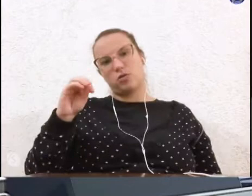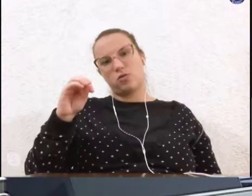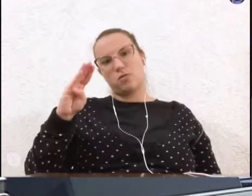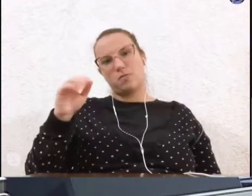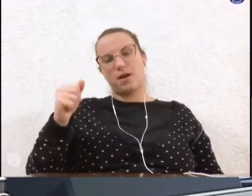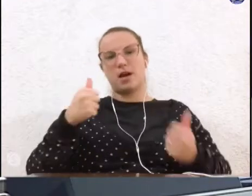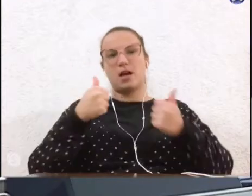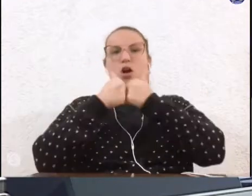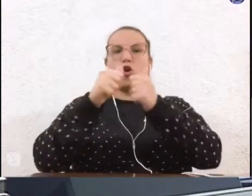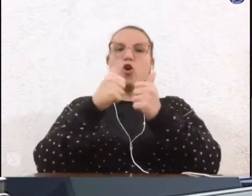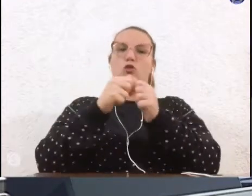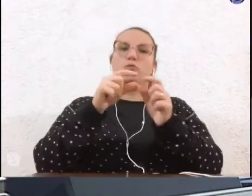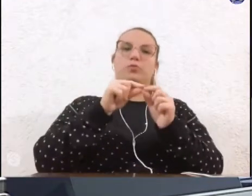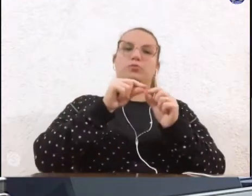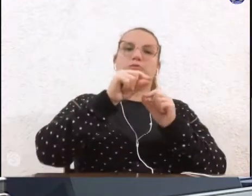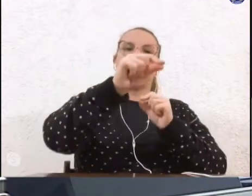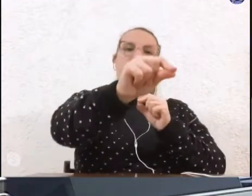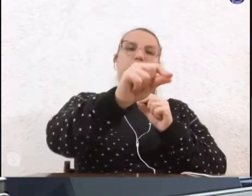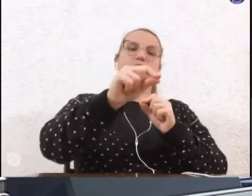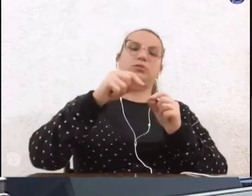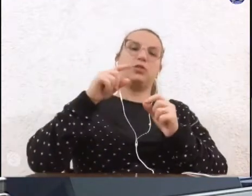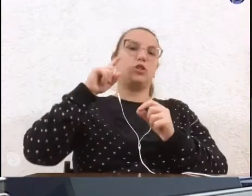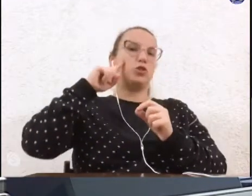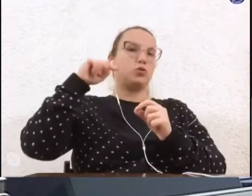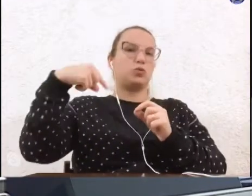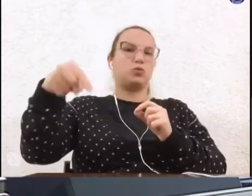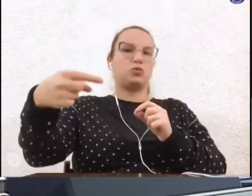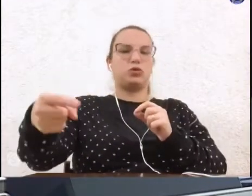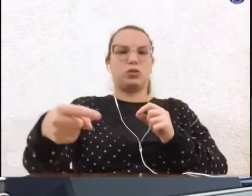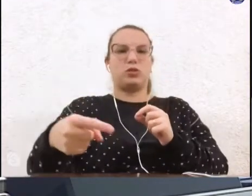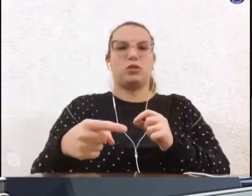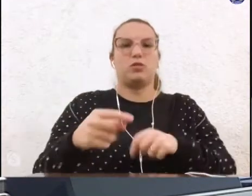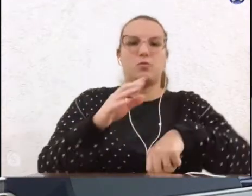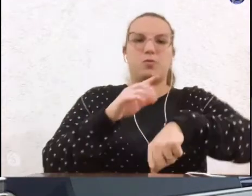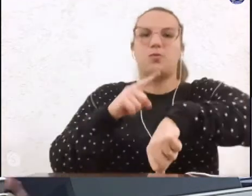até a Unesp diariamente no primeiro horário.